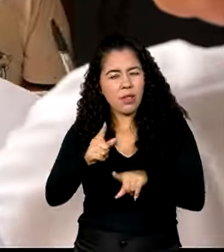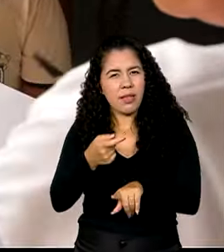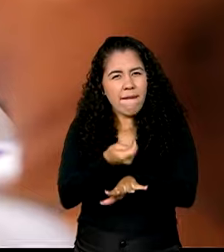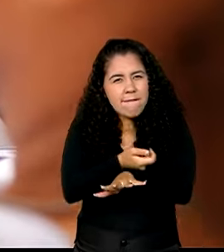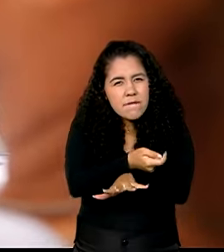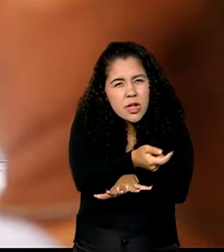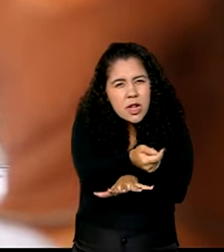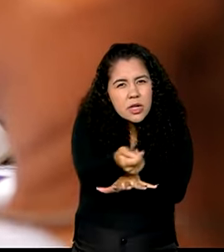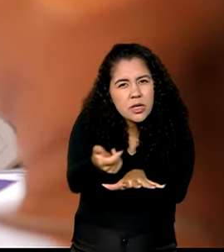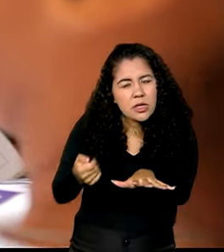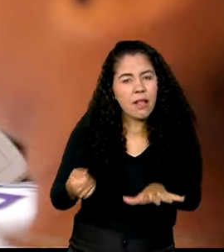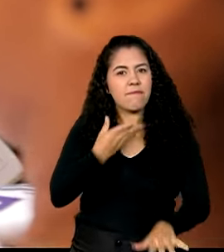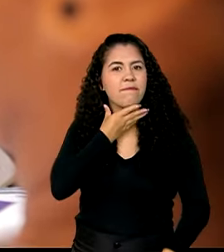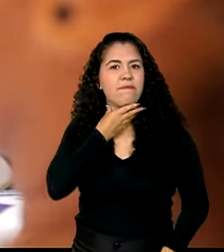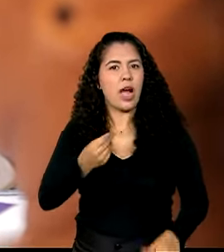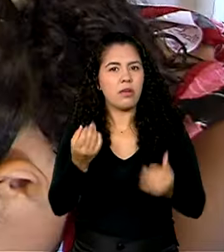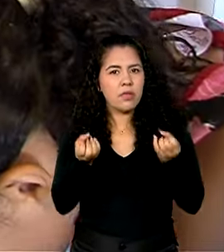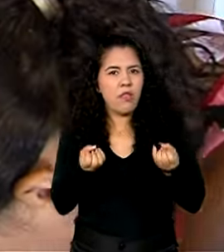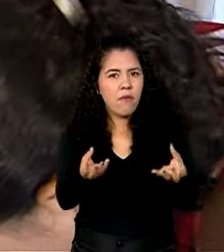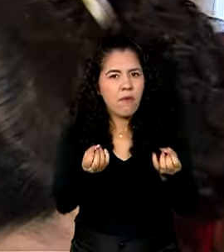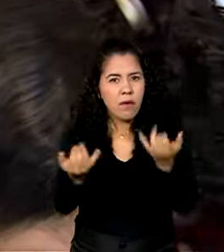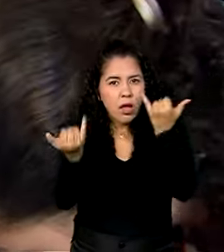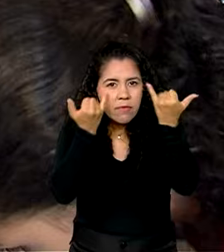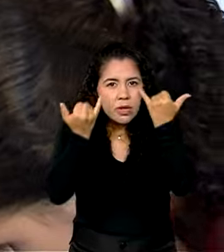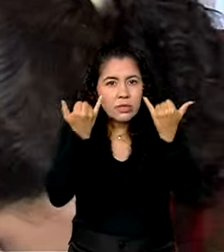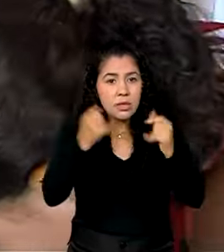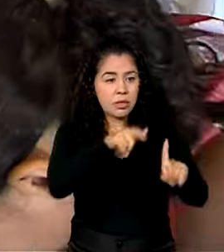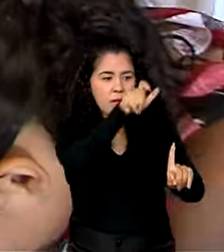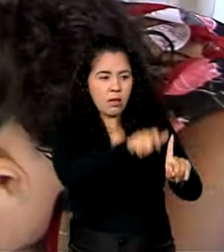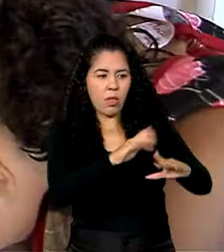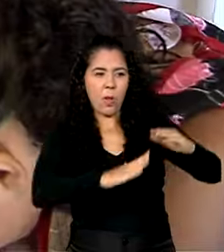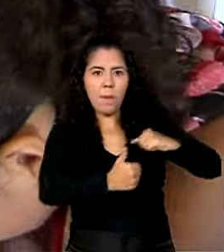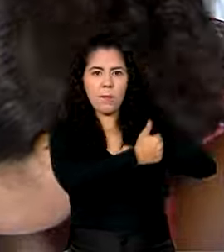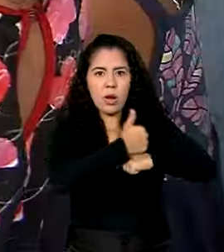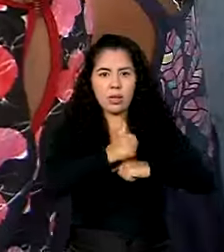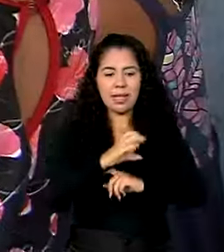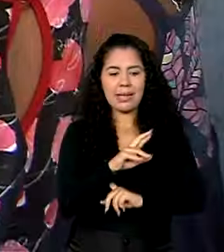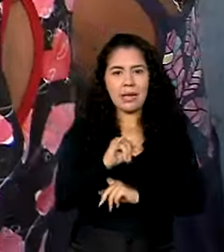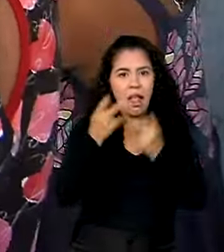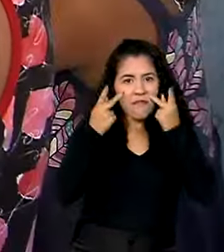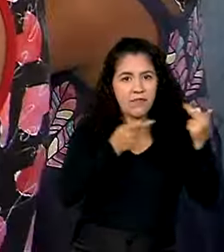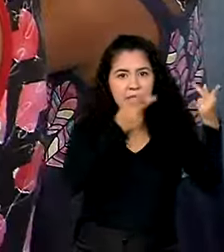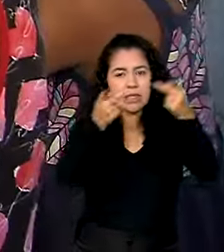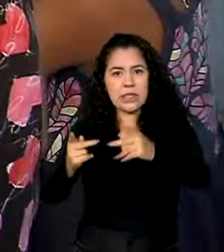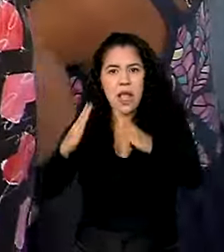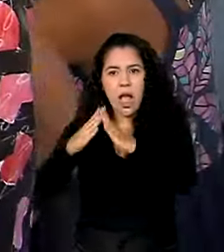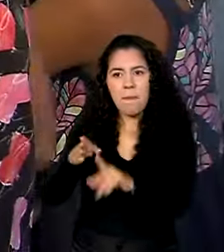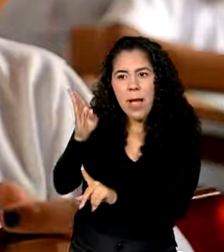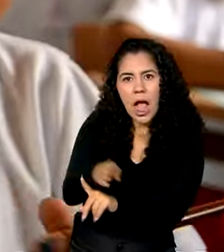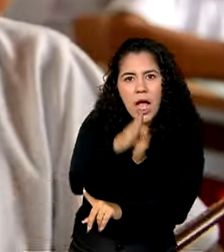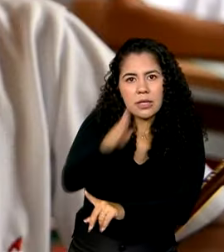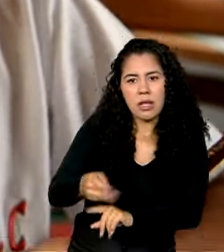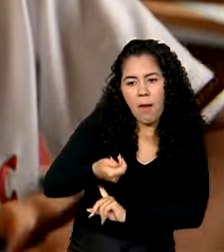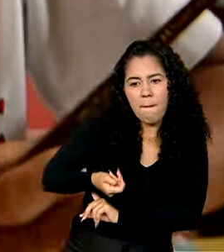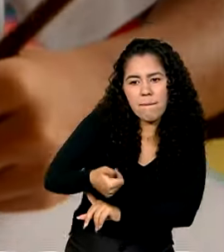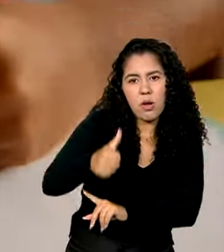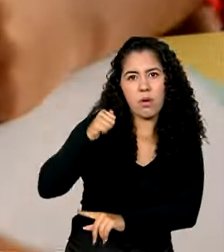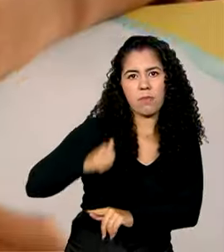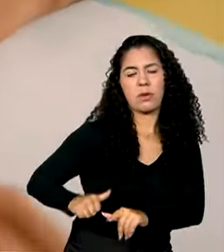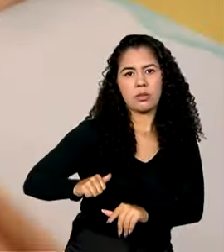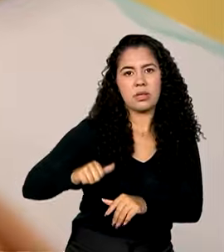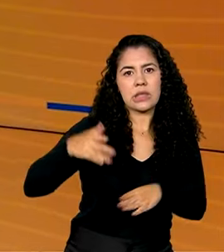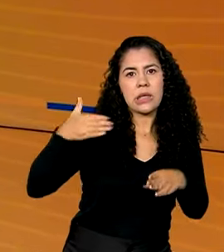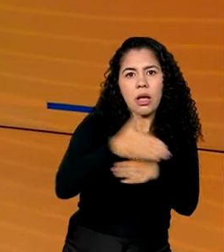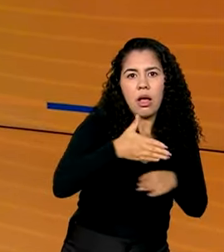você vai ver que é falsa a notícia de que assistentes do CRAS estão visitando casas para cancelar o Bolsa Família de quem cumpre a